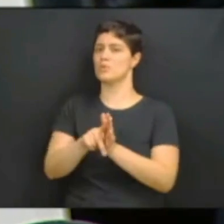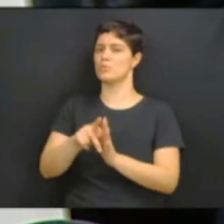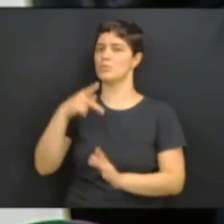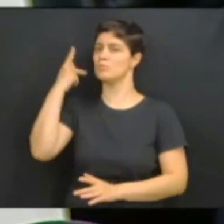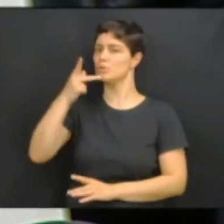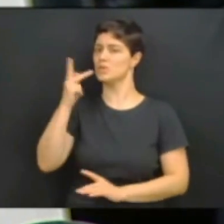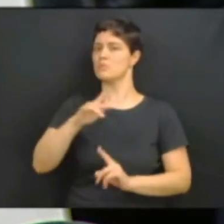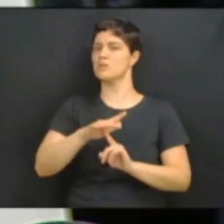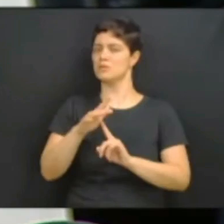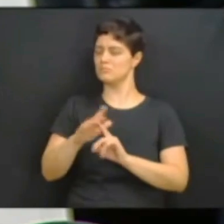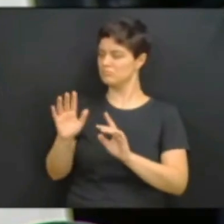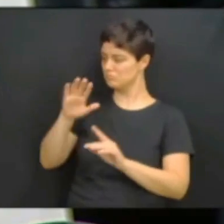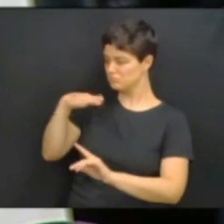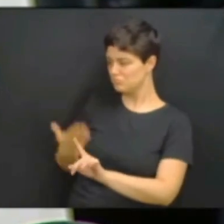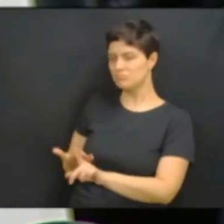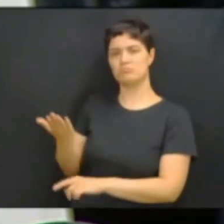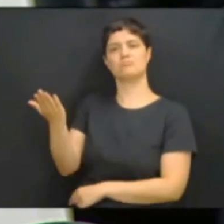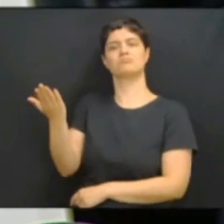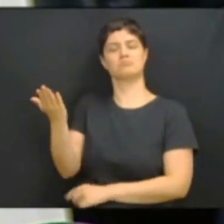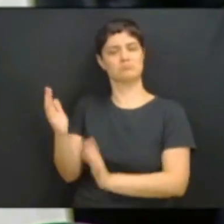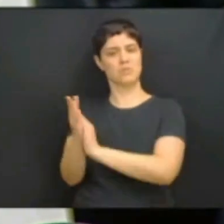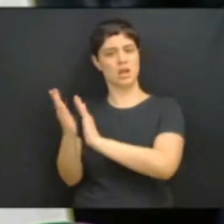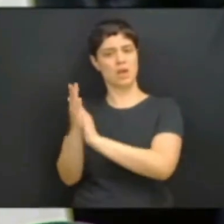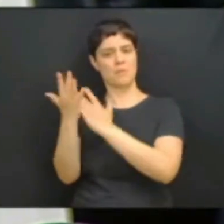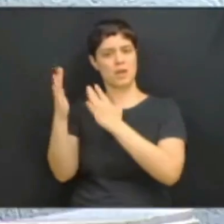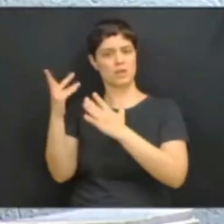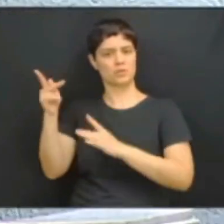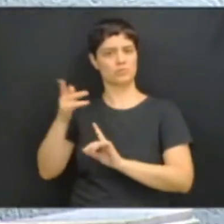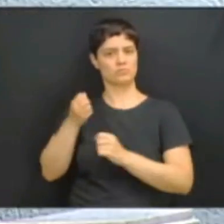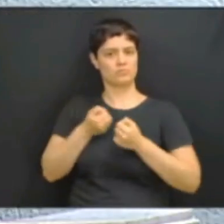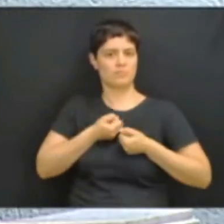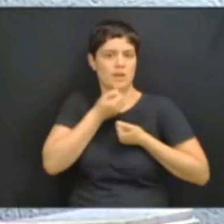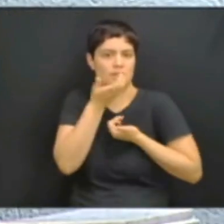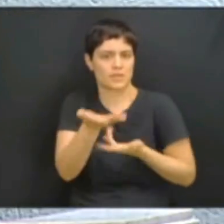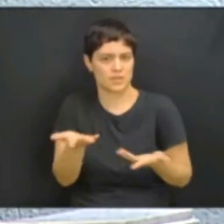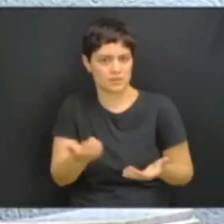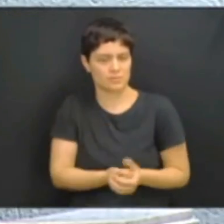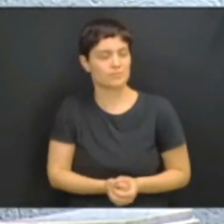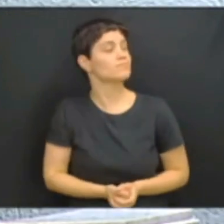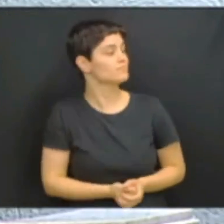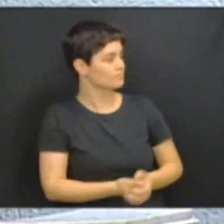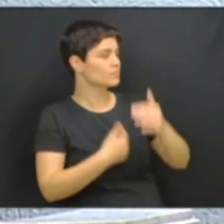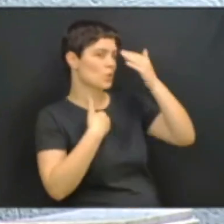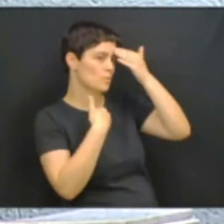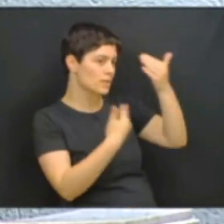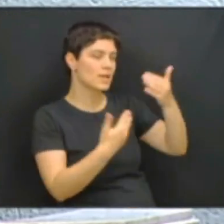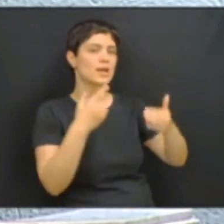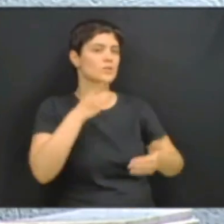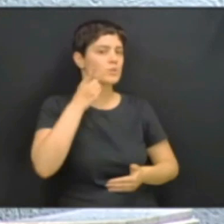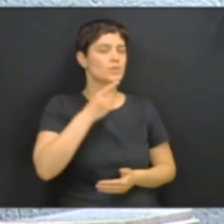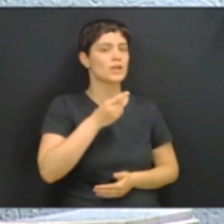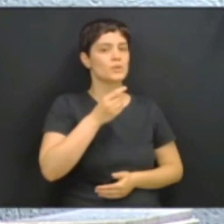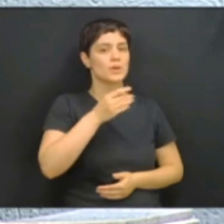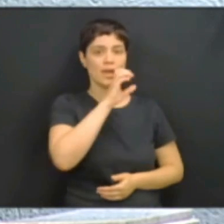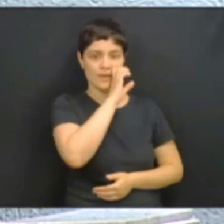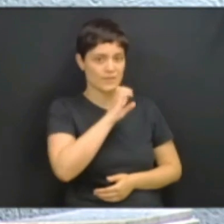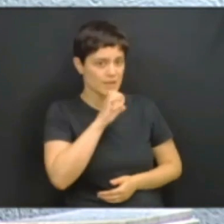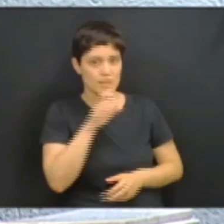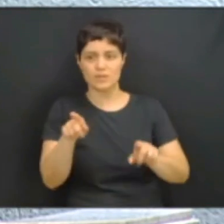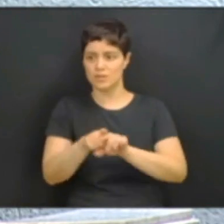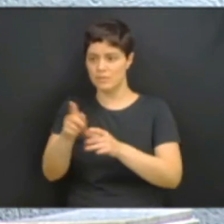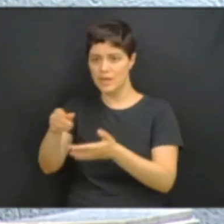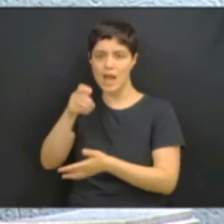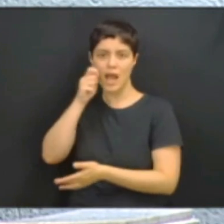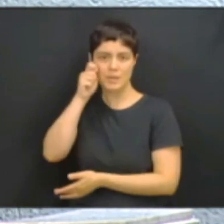reconhecimento. Parabéns aí pela manifestação. Agradeço ao deputado Evandro, ao deputado Raichembach. Vossas